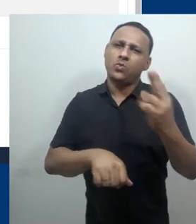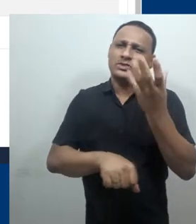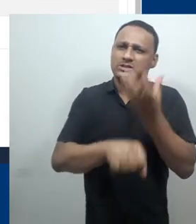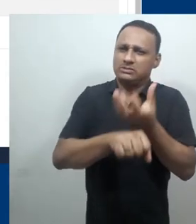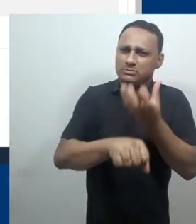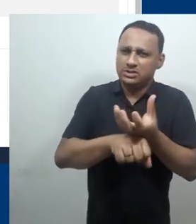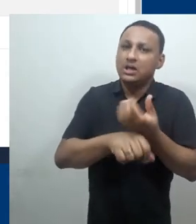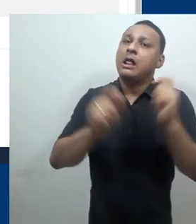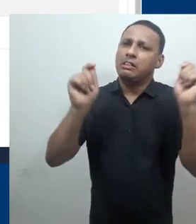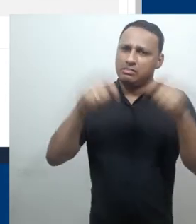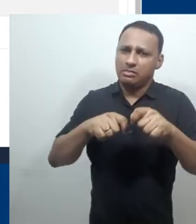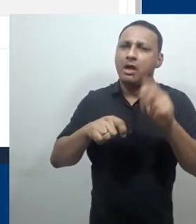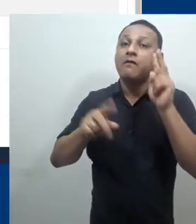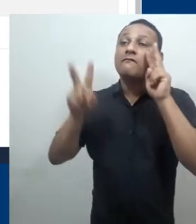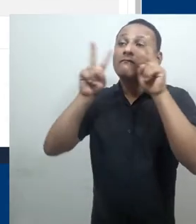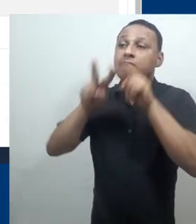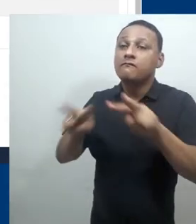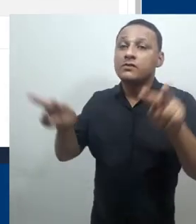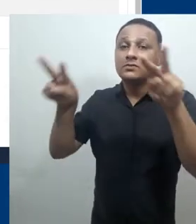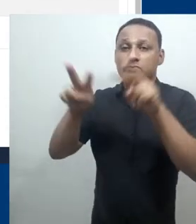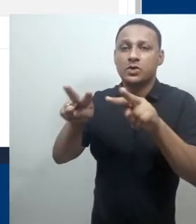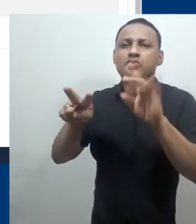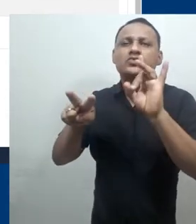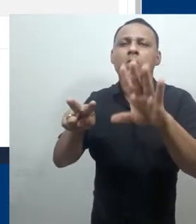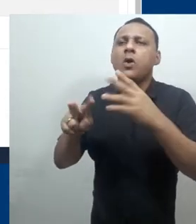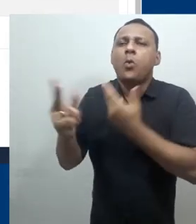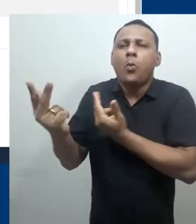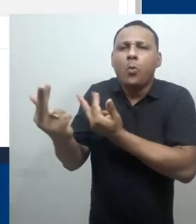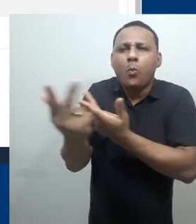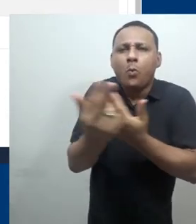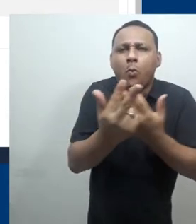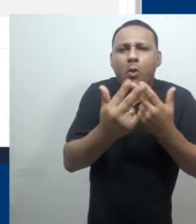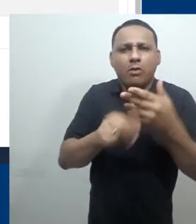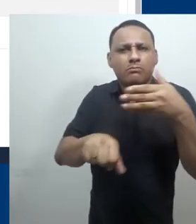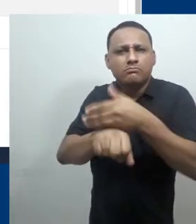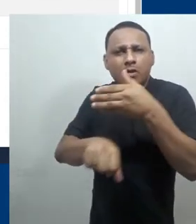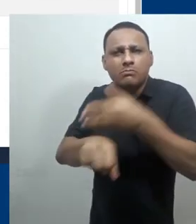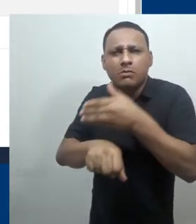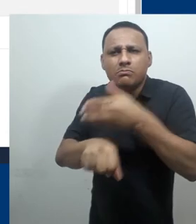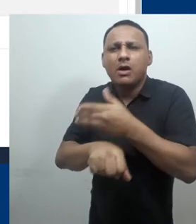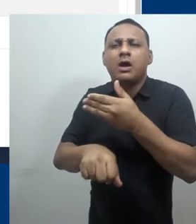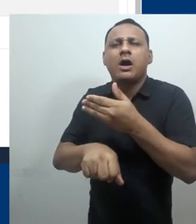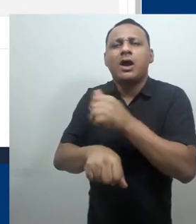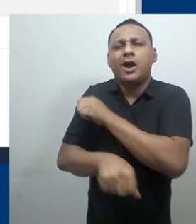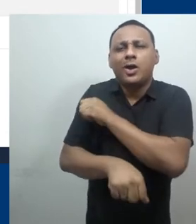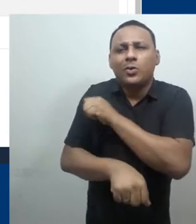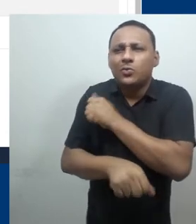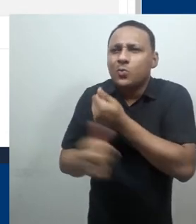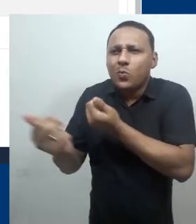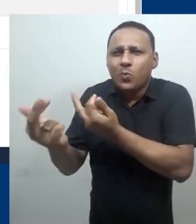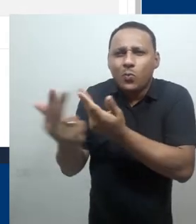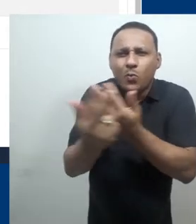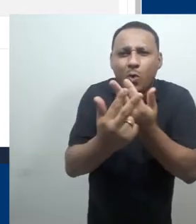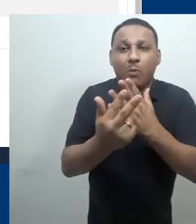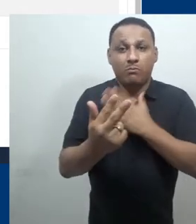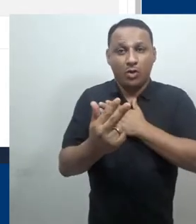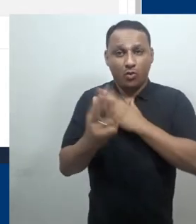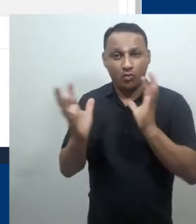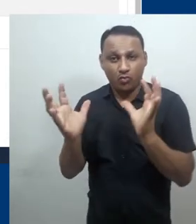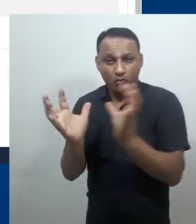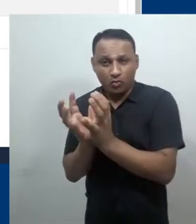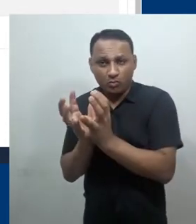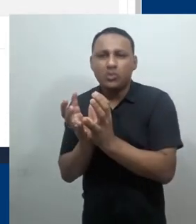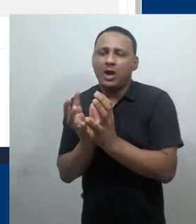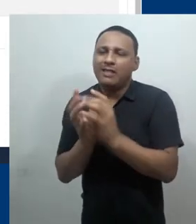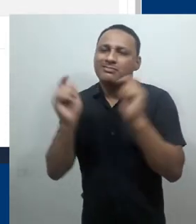eles podem ver apenas outros usuários que estão inseridos no mesmo grupo